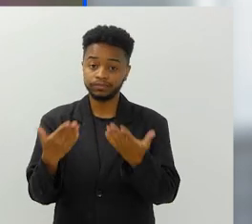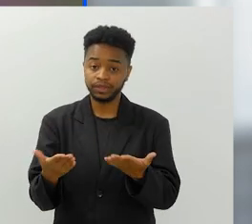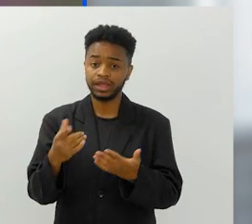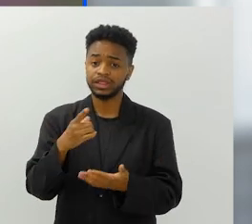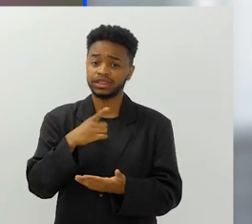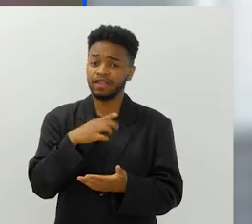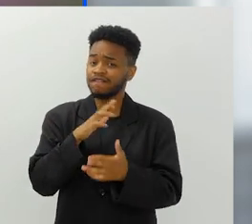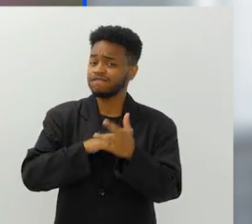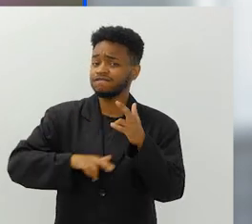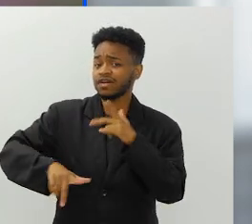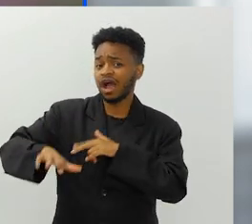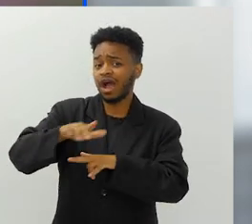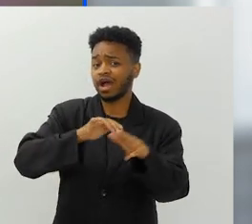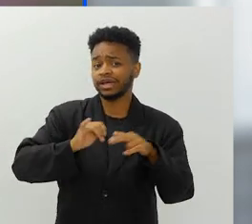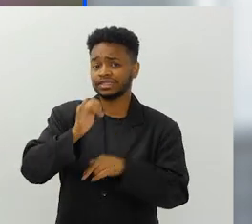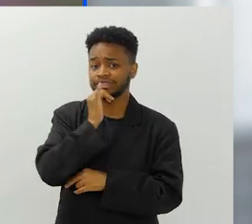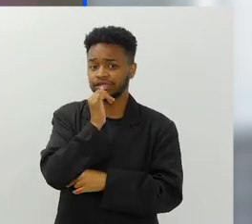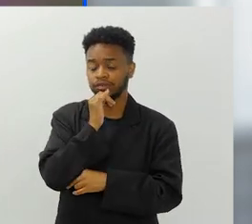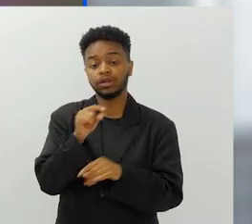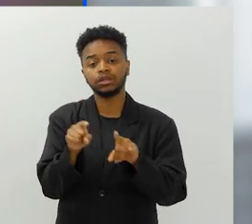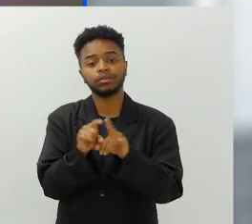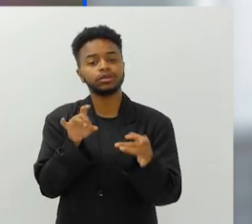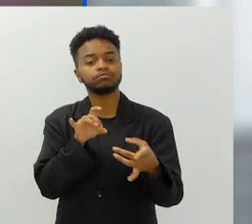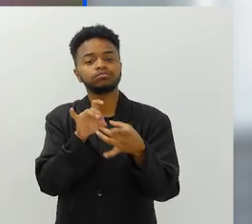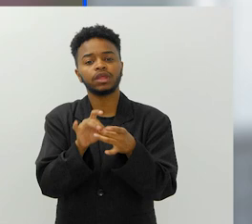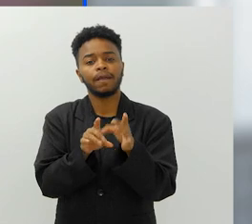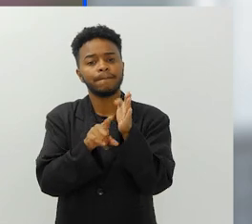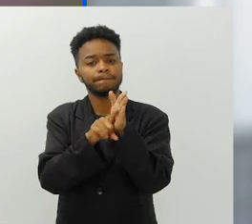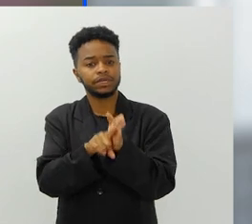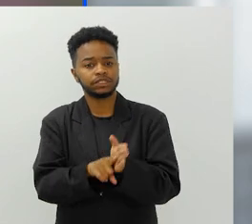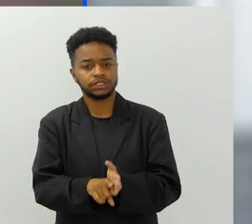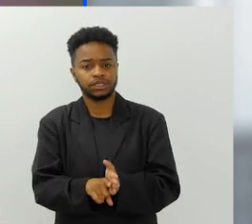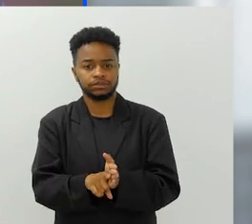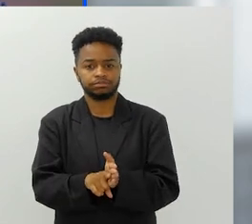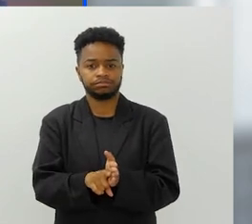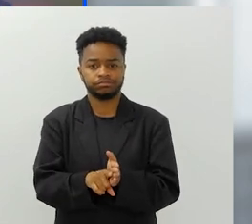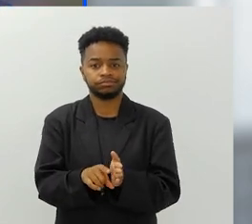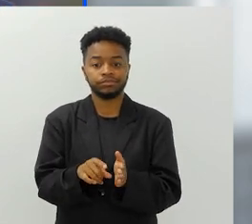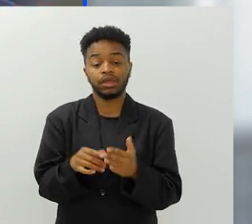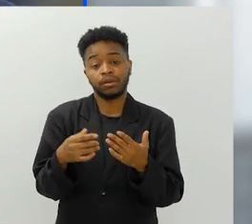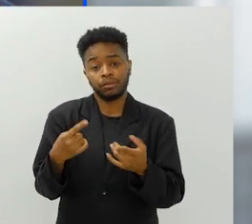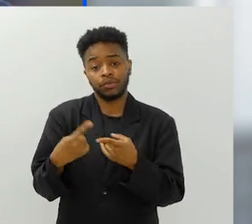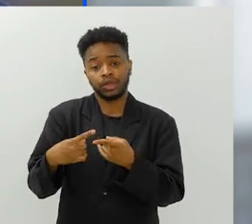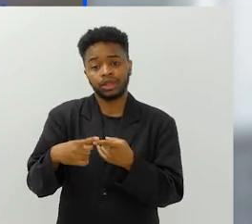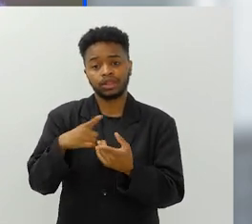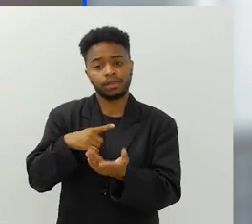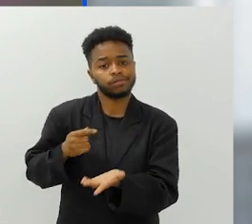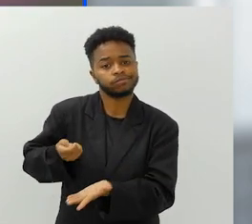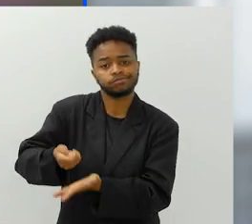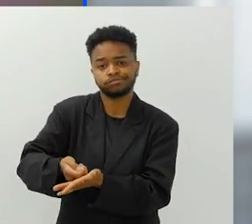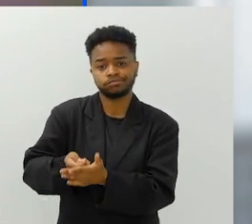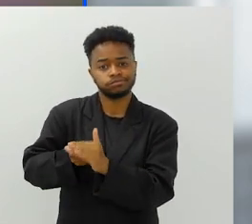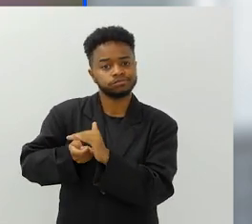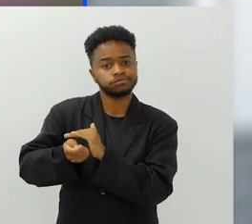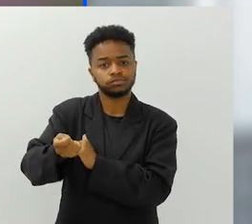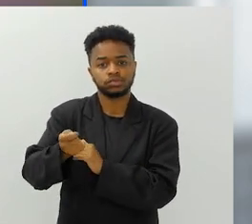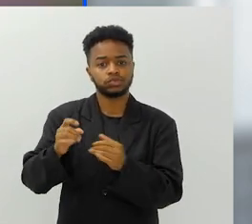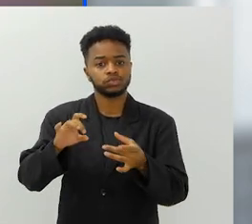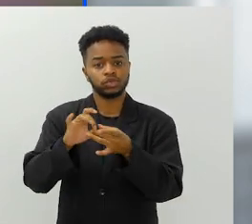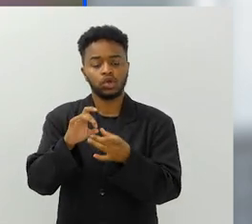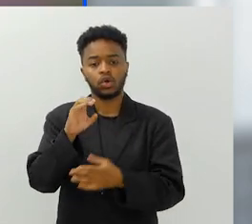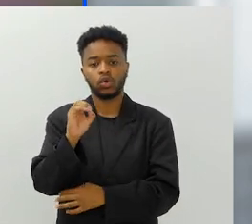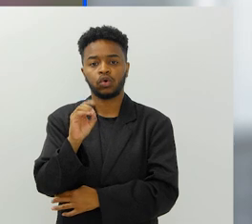e nós temos vários exemplos, inclusive nessa pesquisa do C-Shepard que foi financiada